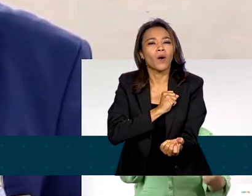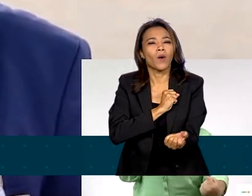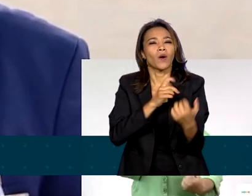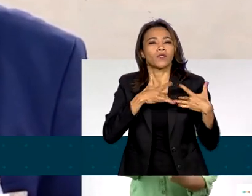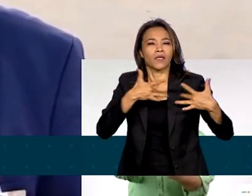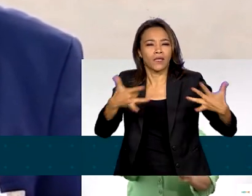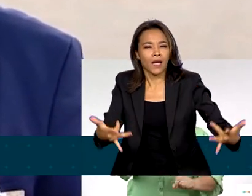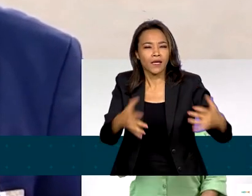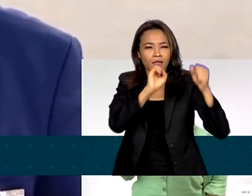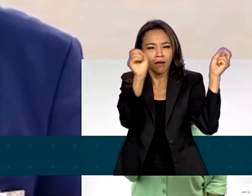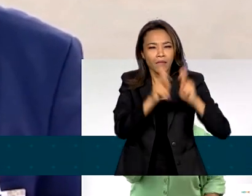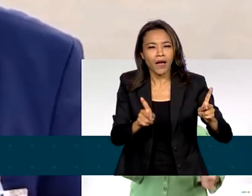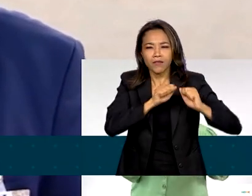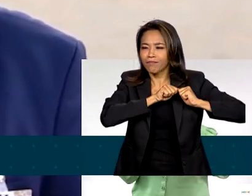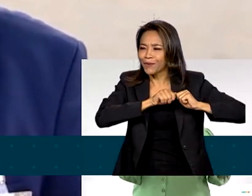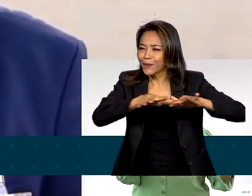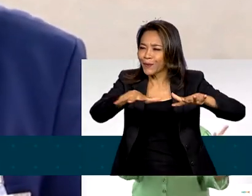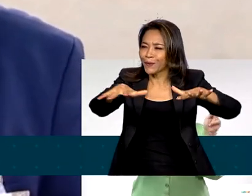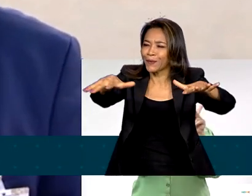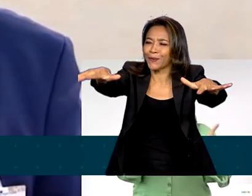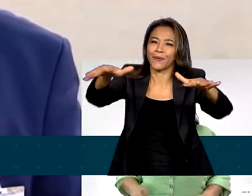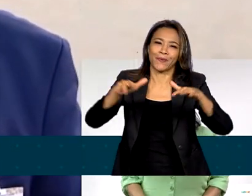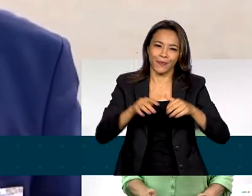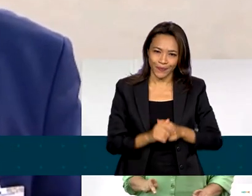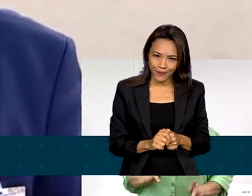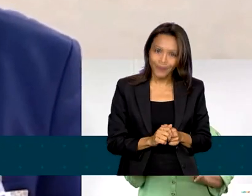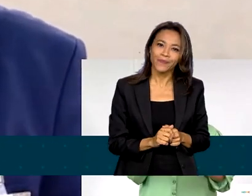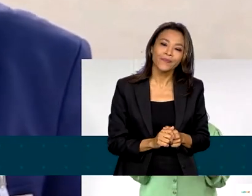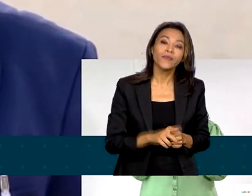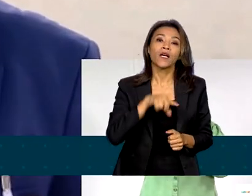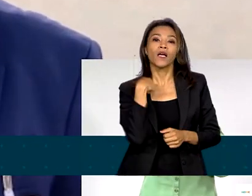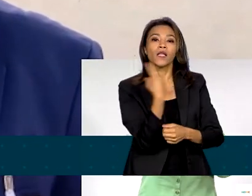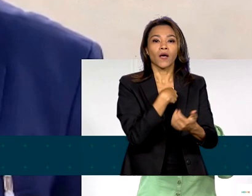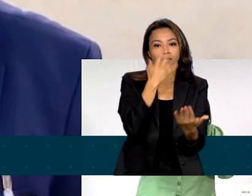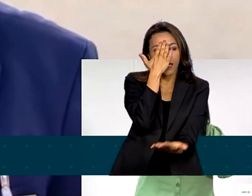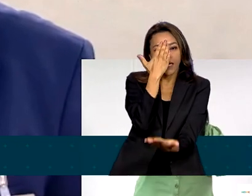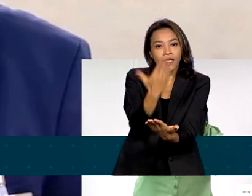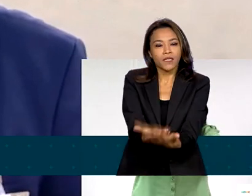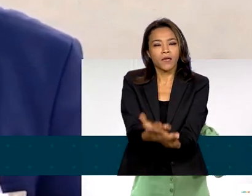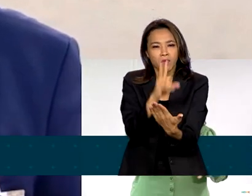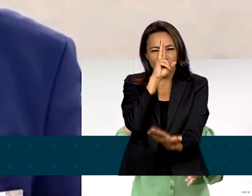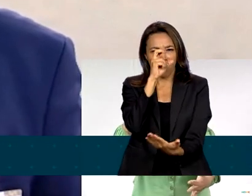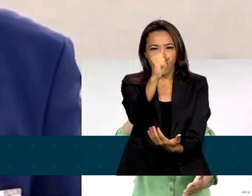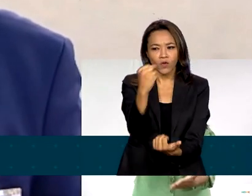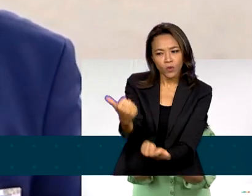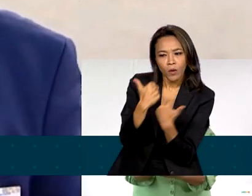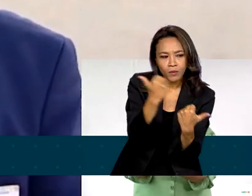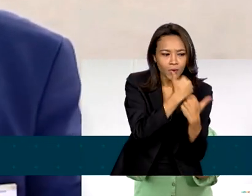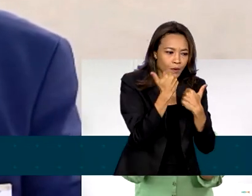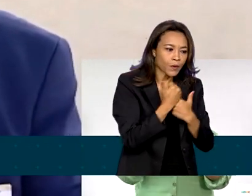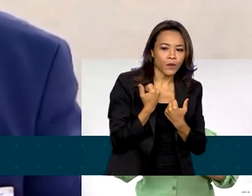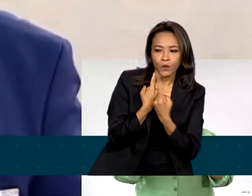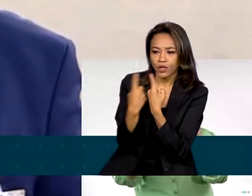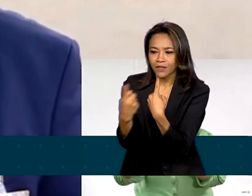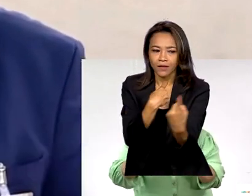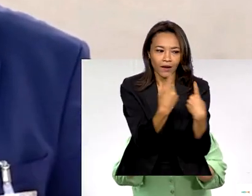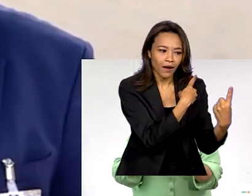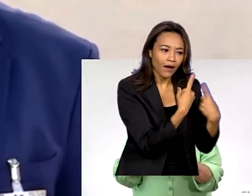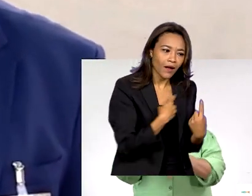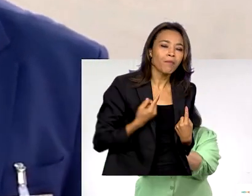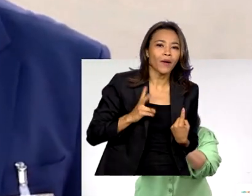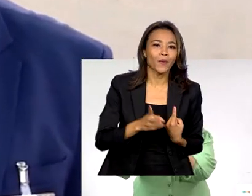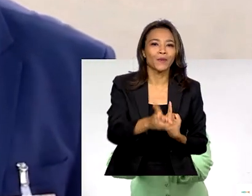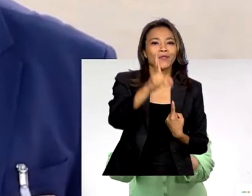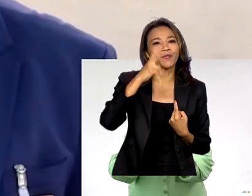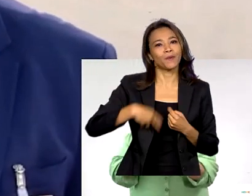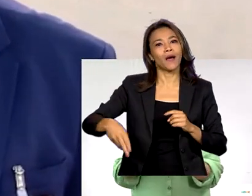solidariedade e a paz também não conheçam fronteiras. Acreditamos na força da cooperação e do diálogo para fazer valer as promessas